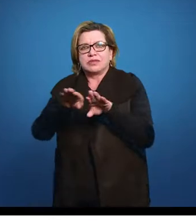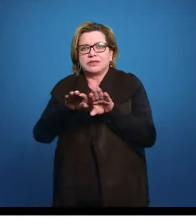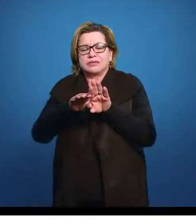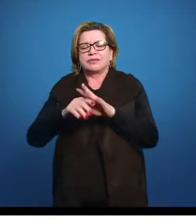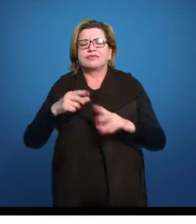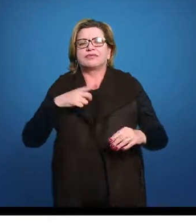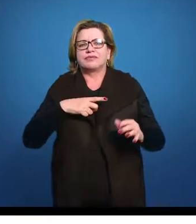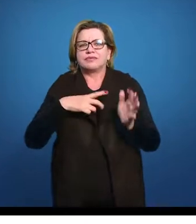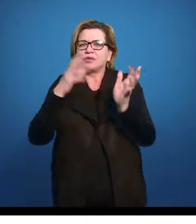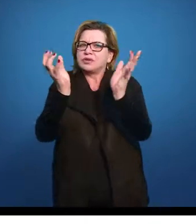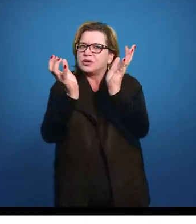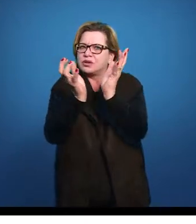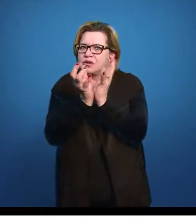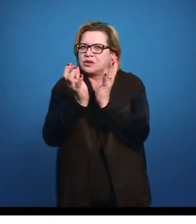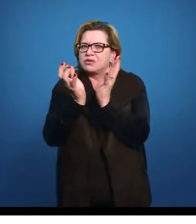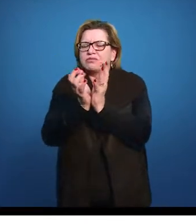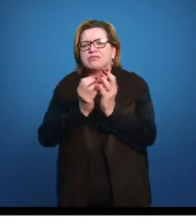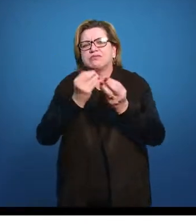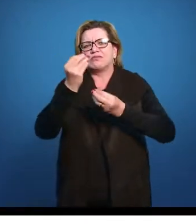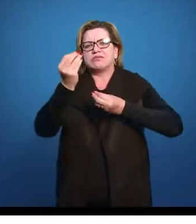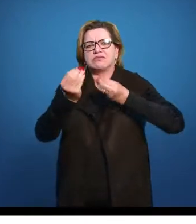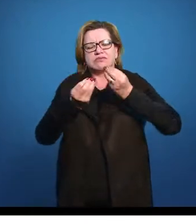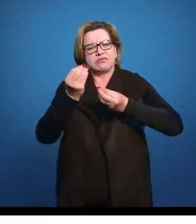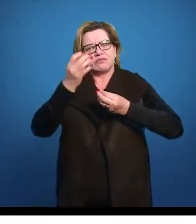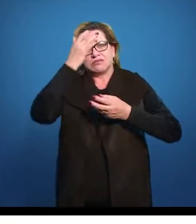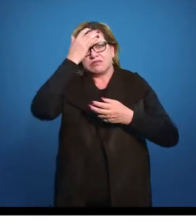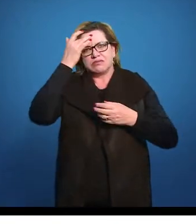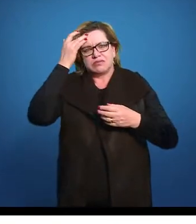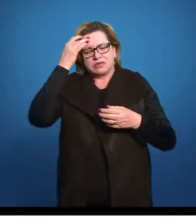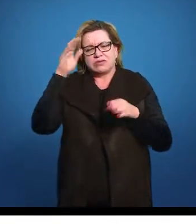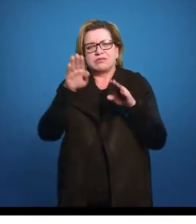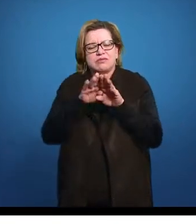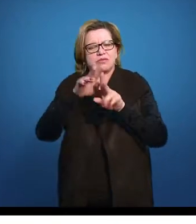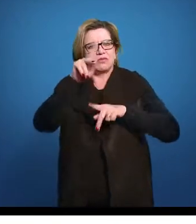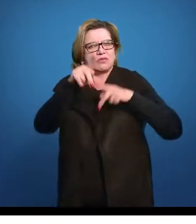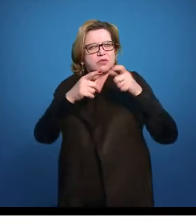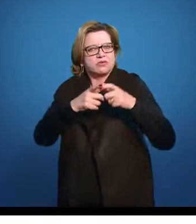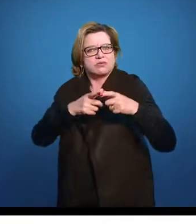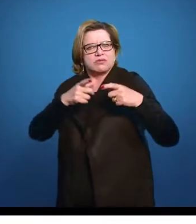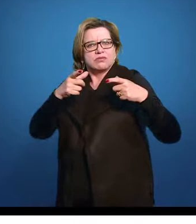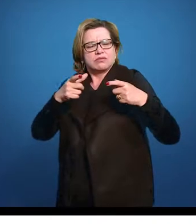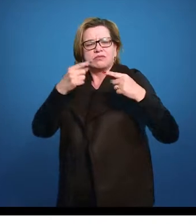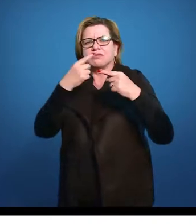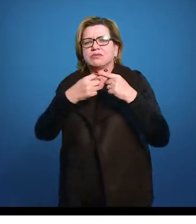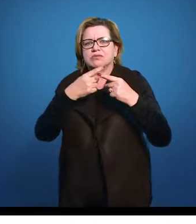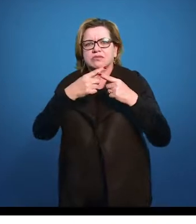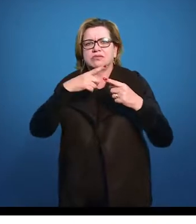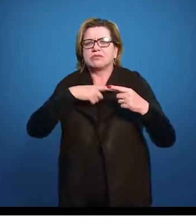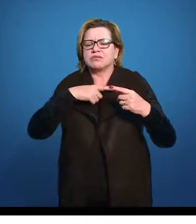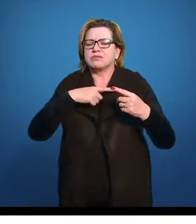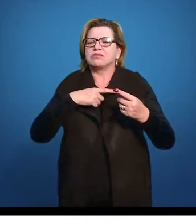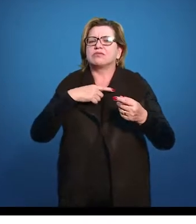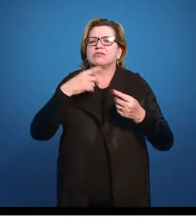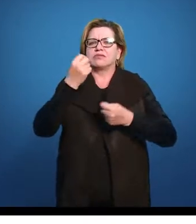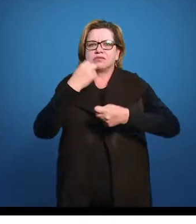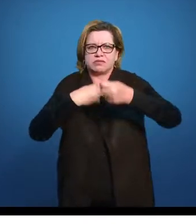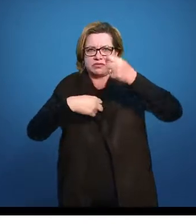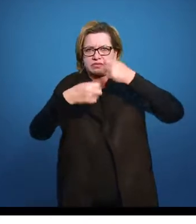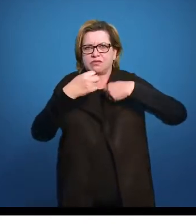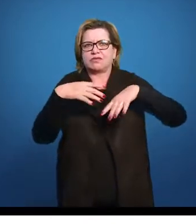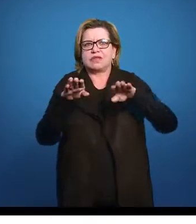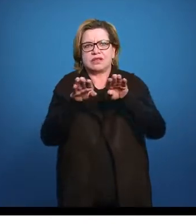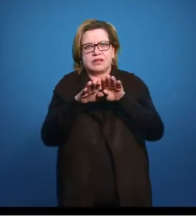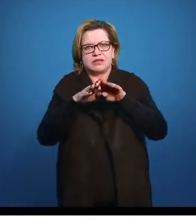grupo de autores e de eleitores, uma população maior, e tudo isso porque há uma questão econômica e política.